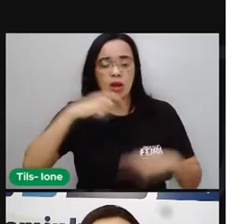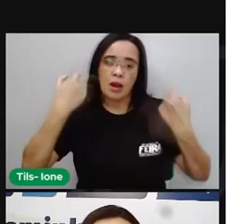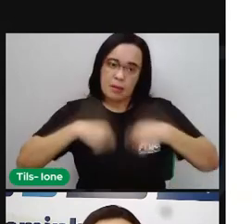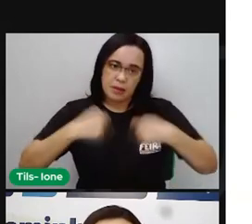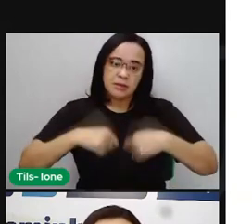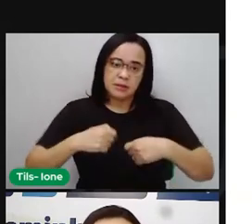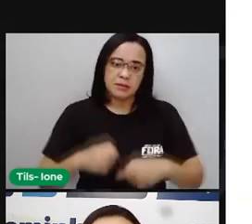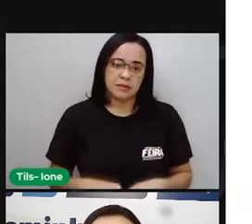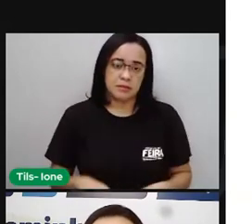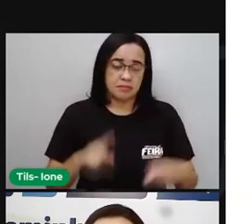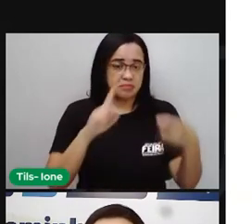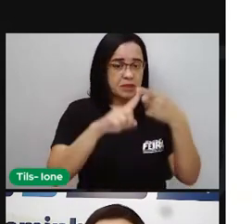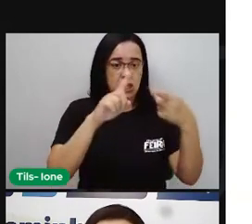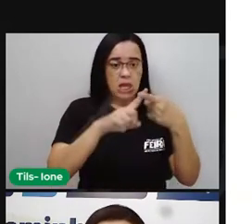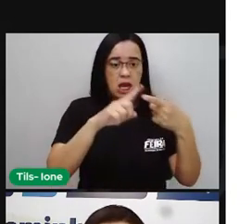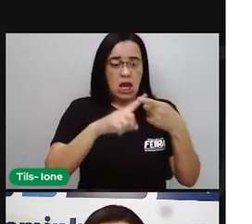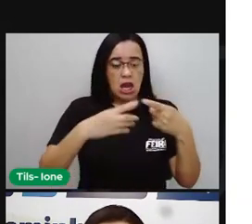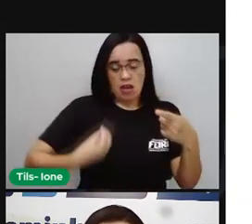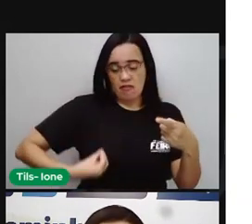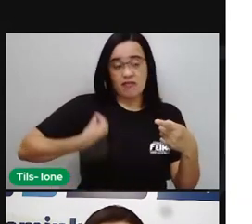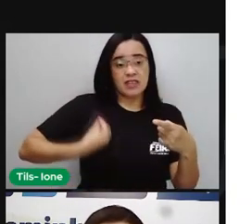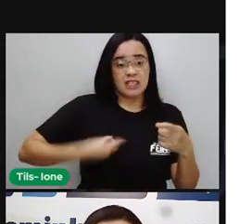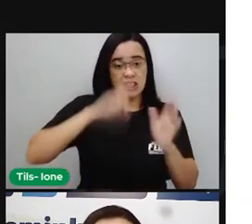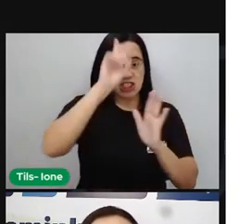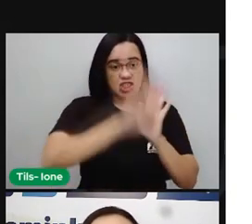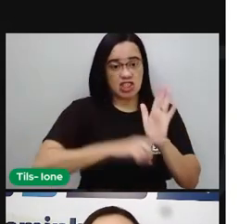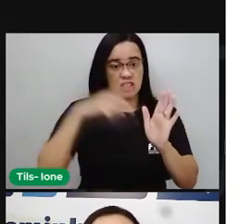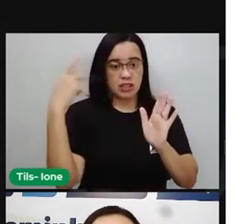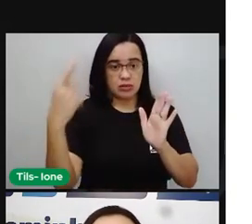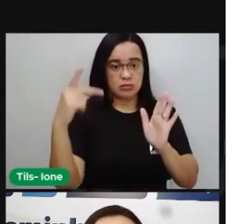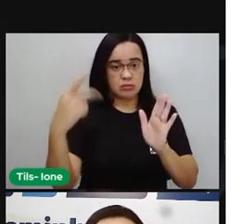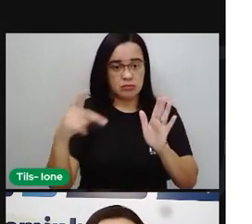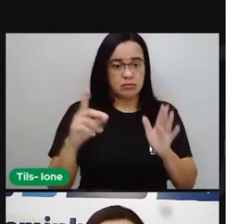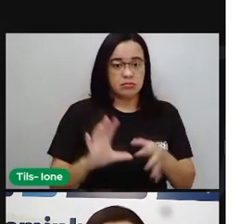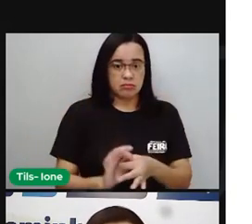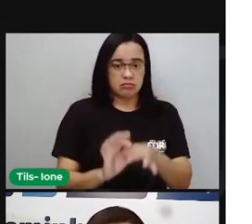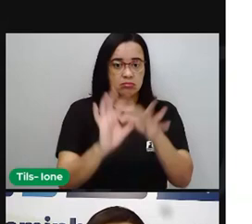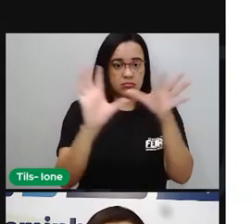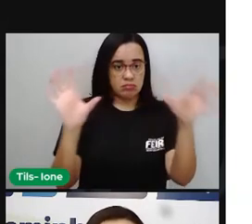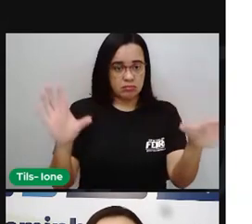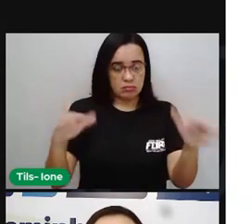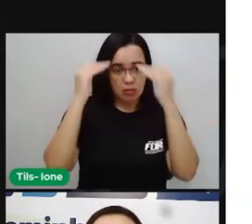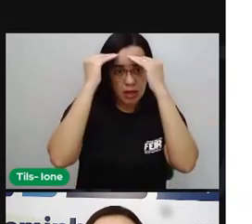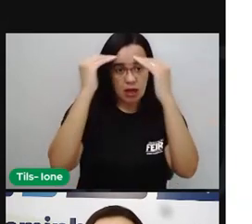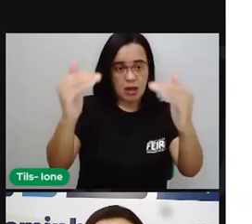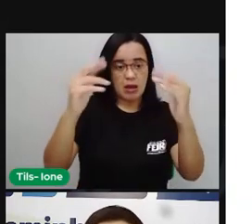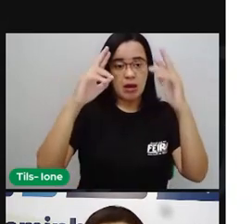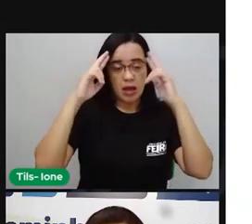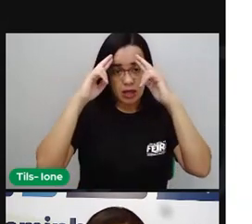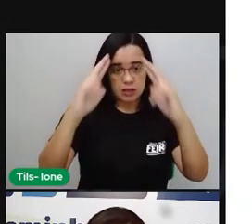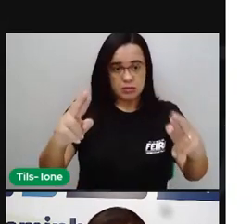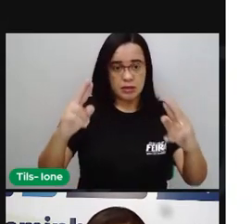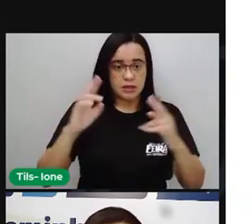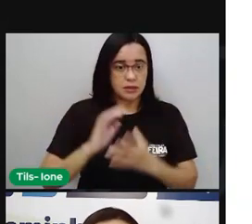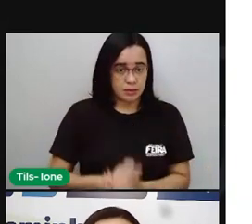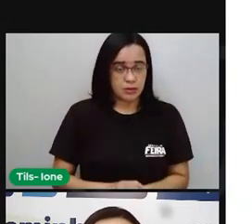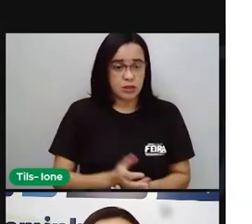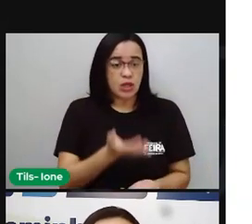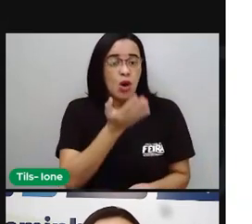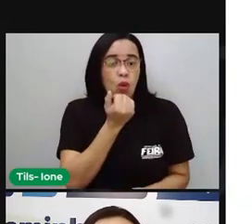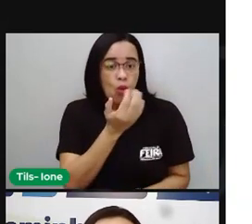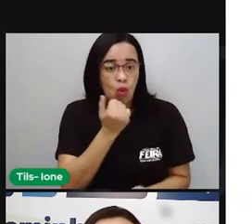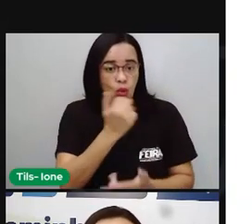direito à liberdade, ao respeito e à dignidade, direito aos alimentos, direito à saúde,